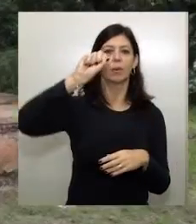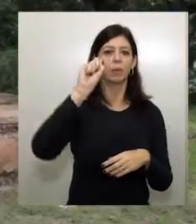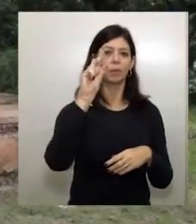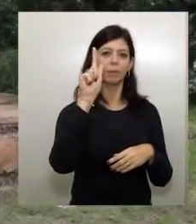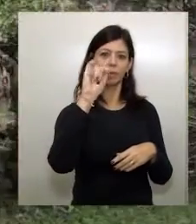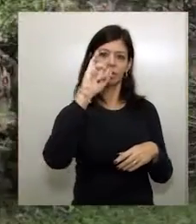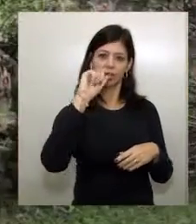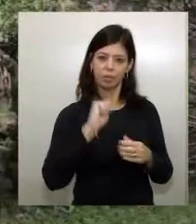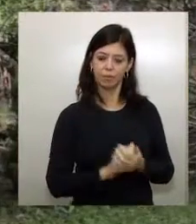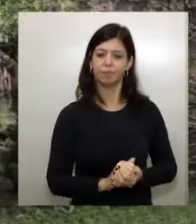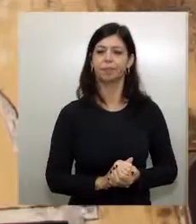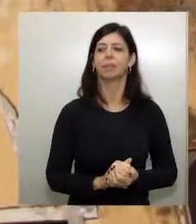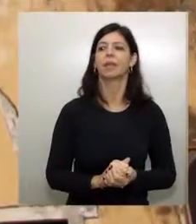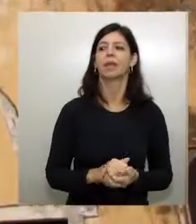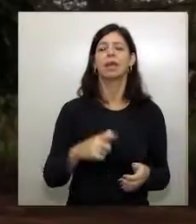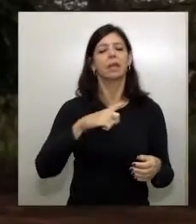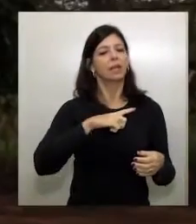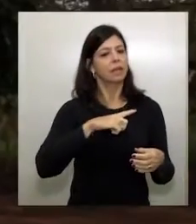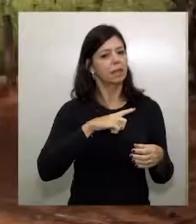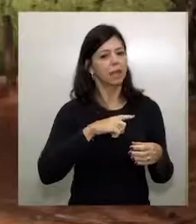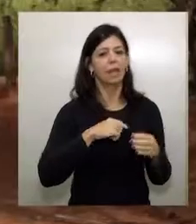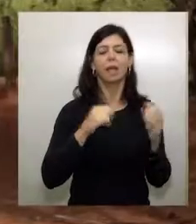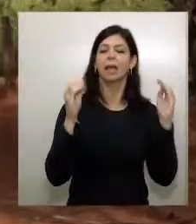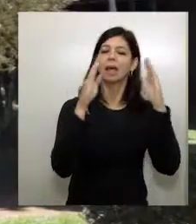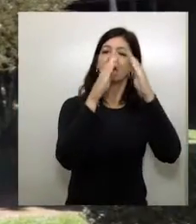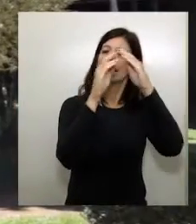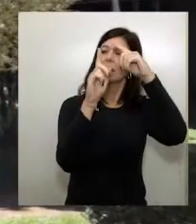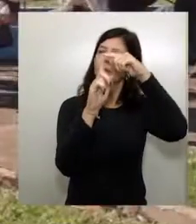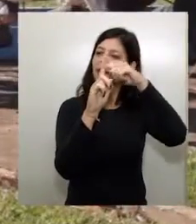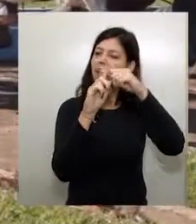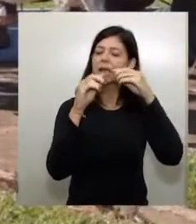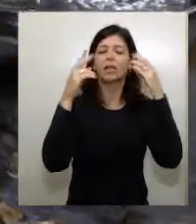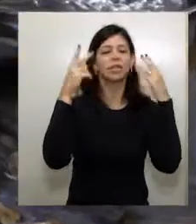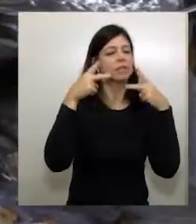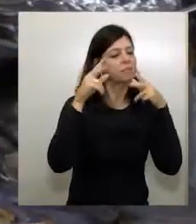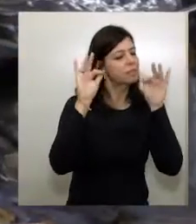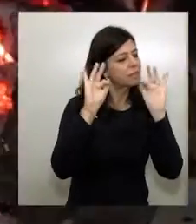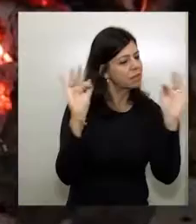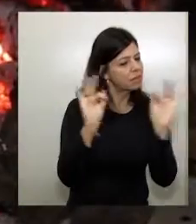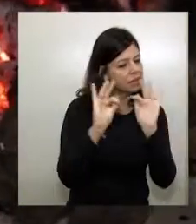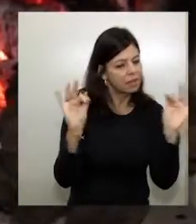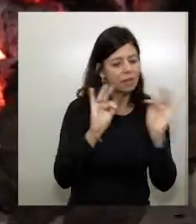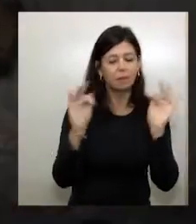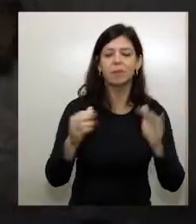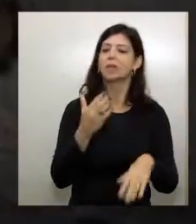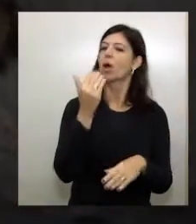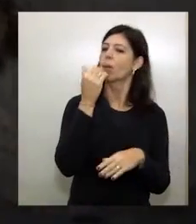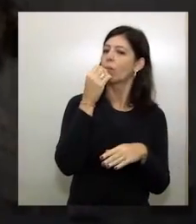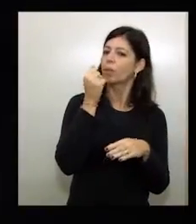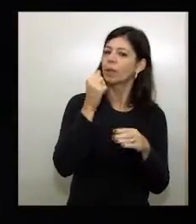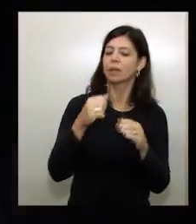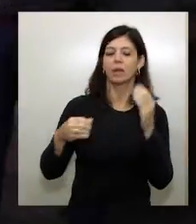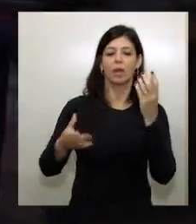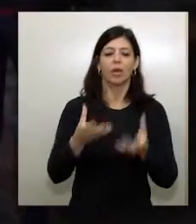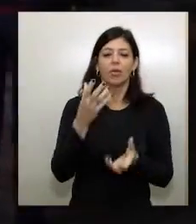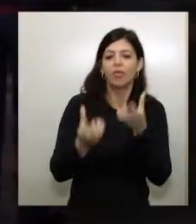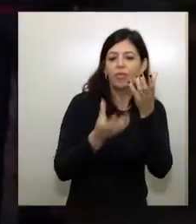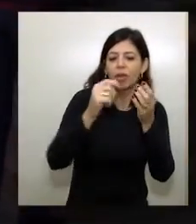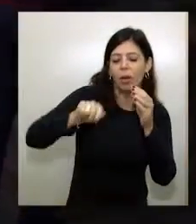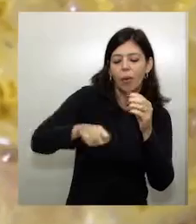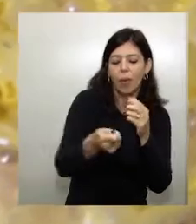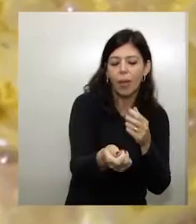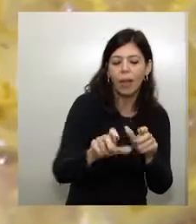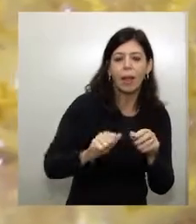estações ferroviárias rurais, delicadas igrejinhas, restaurantes onde a comida feita no fogão à lenha aguça os